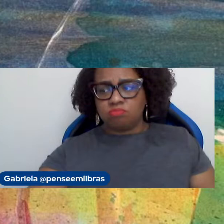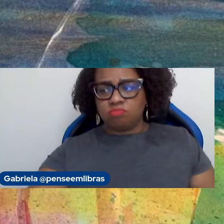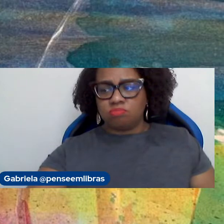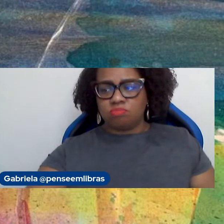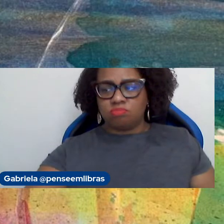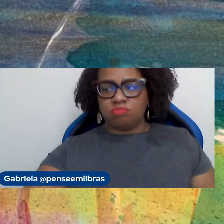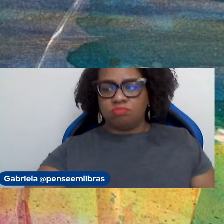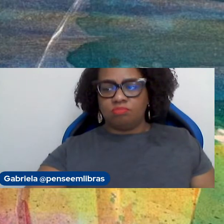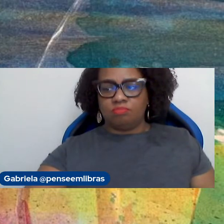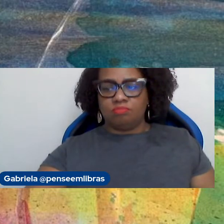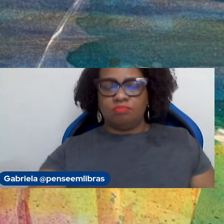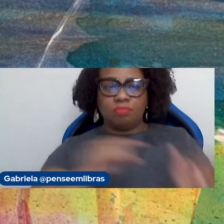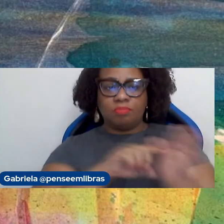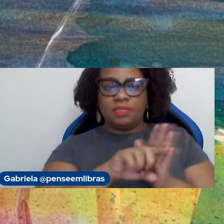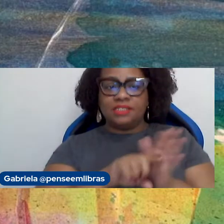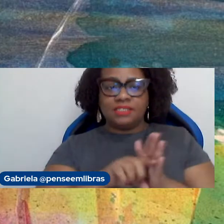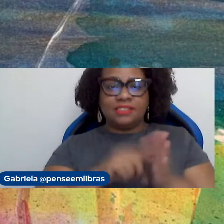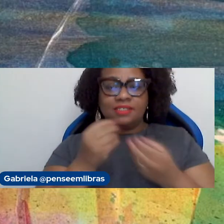essa pesquisa?